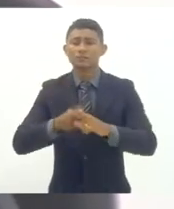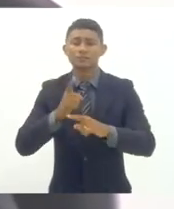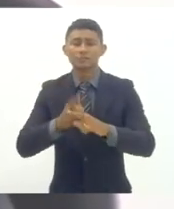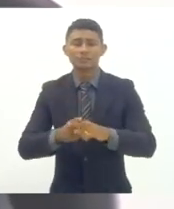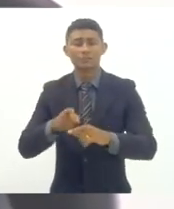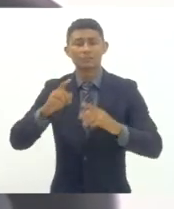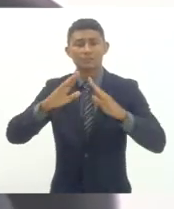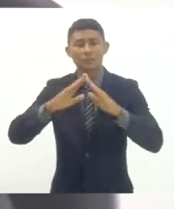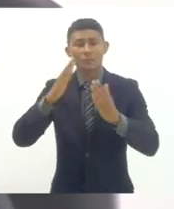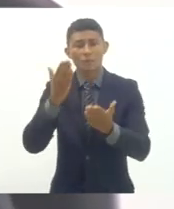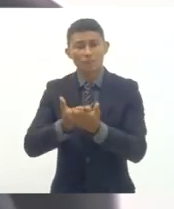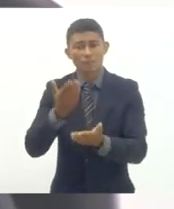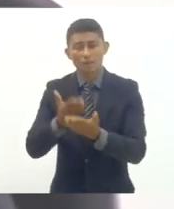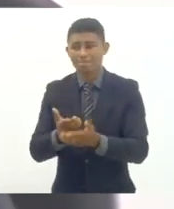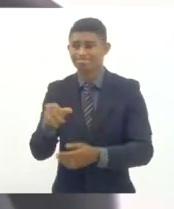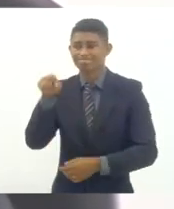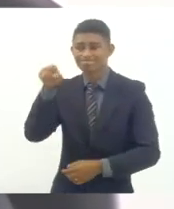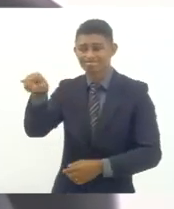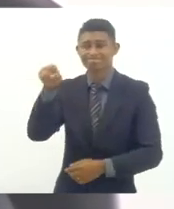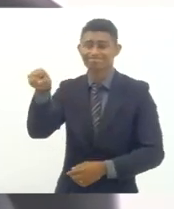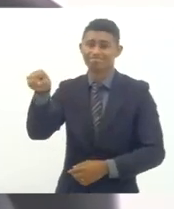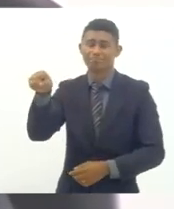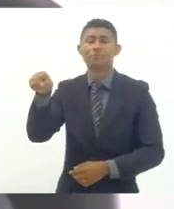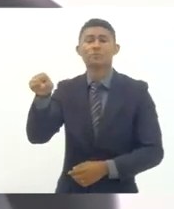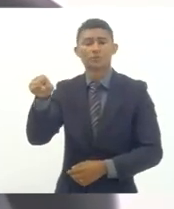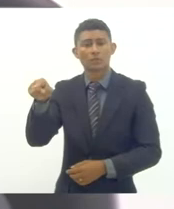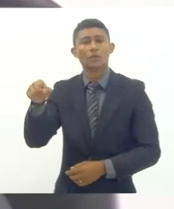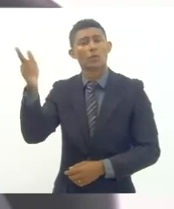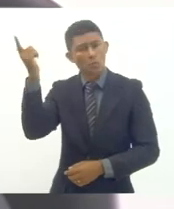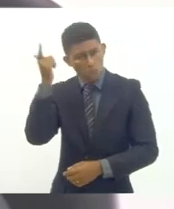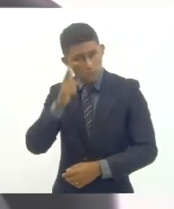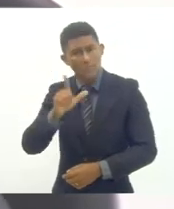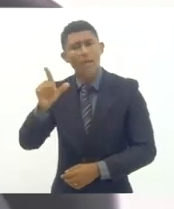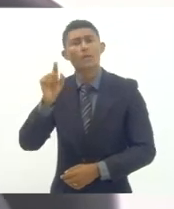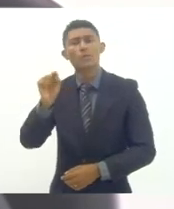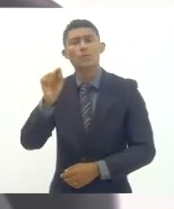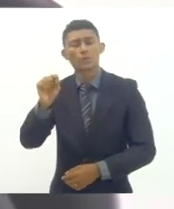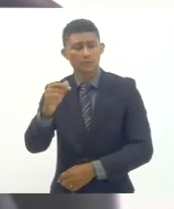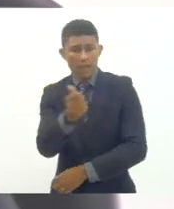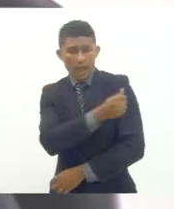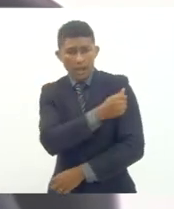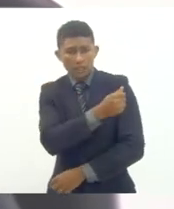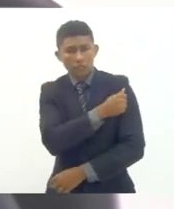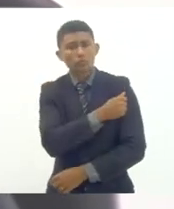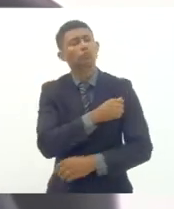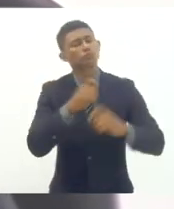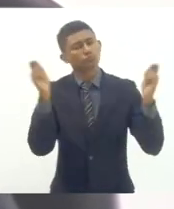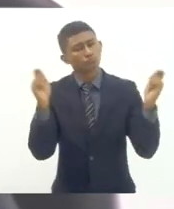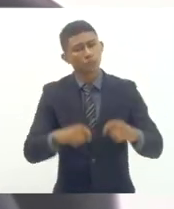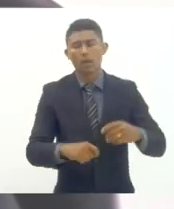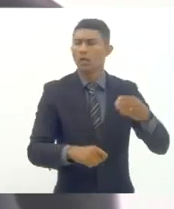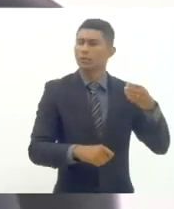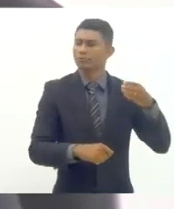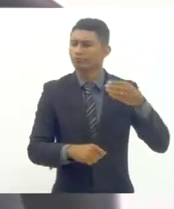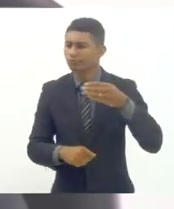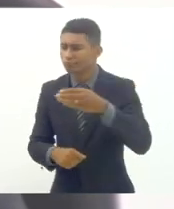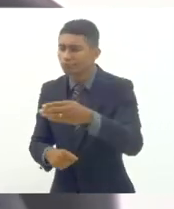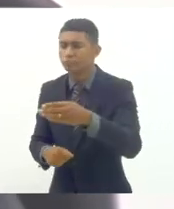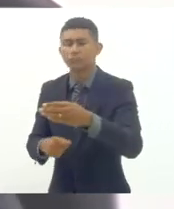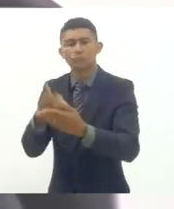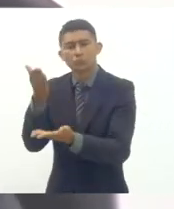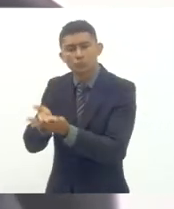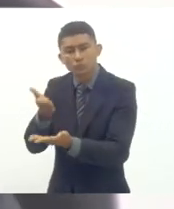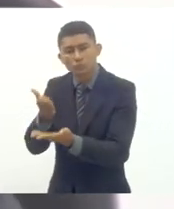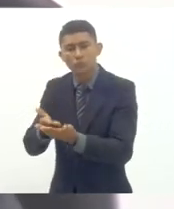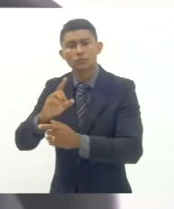muitas vezes amparada que consegue inclusive oferecer alojamento aos estudantes encontra um desafio porque no entorno